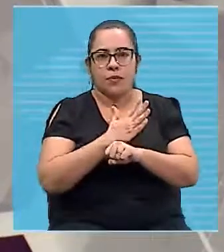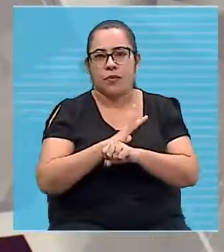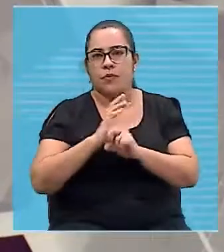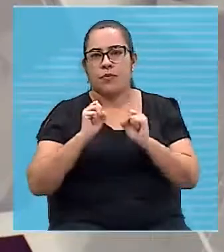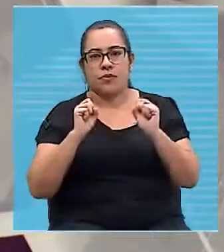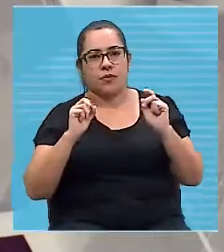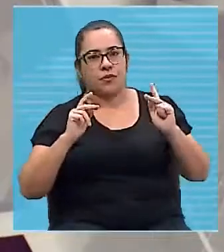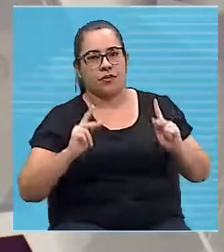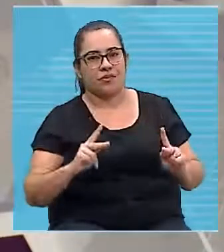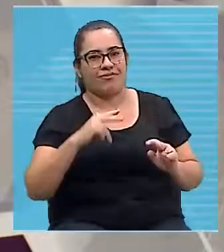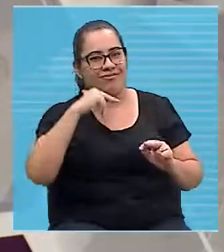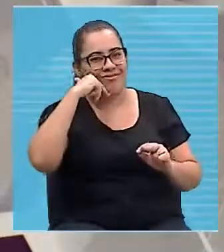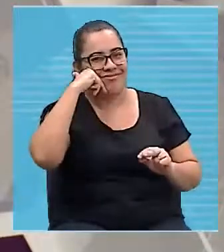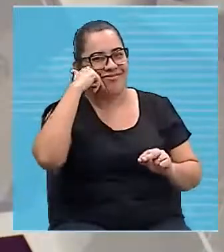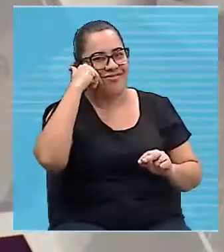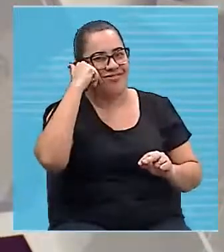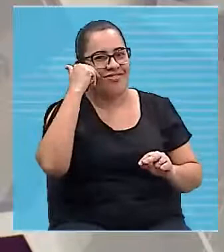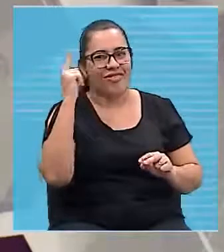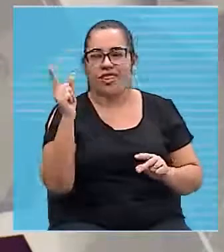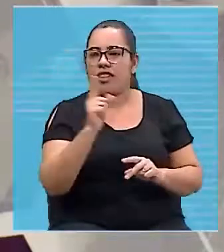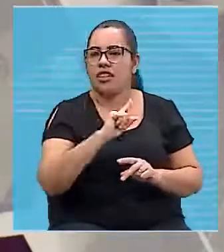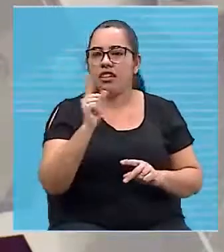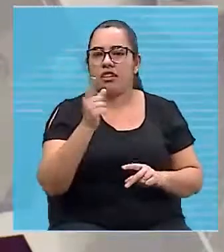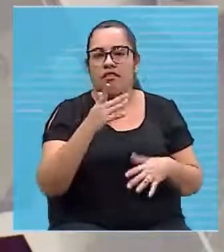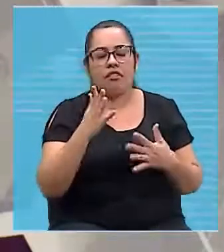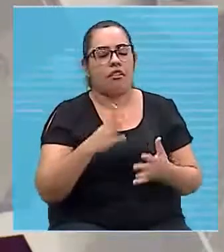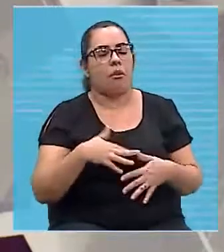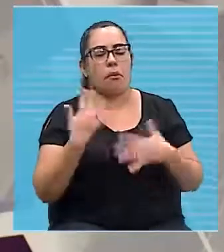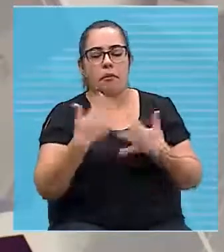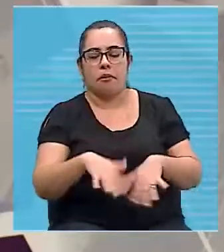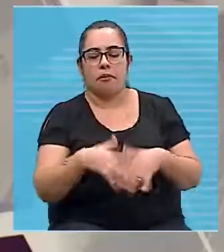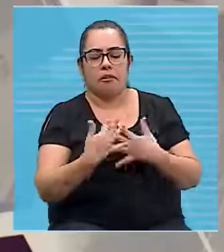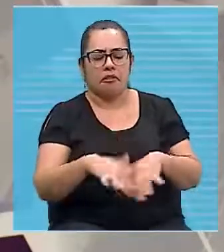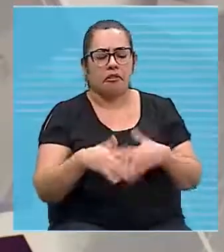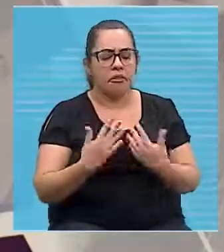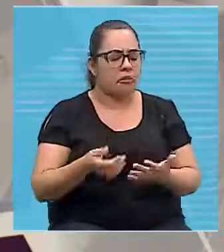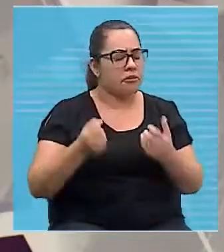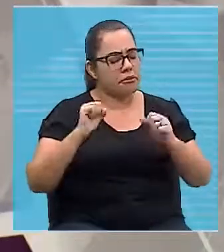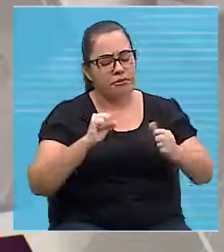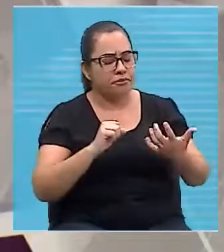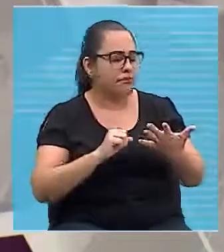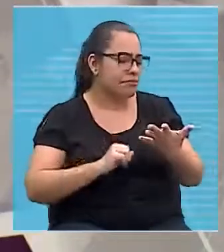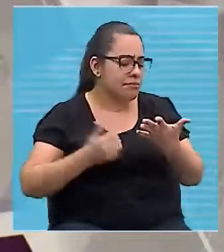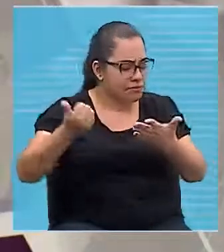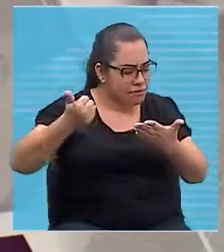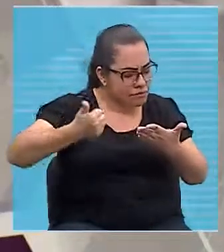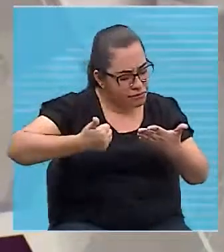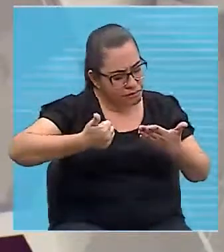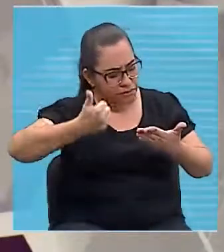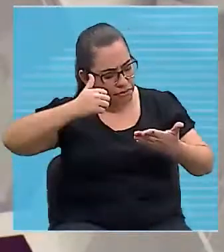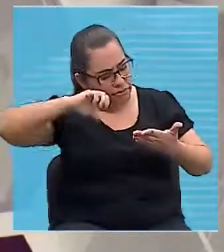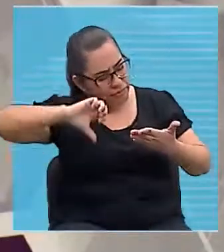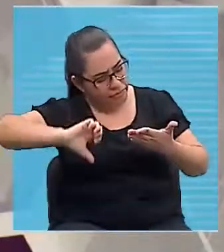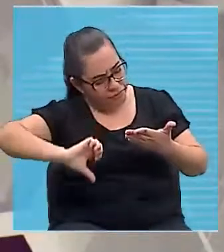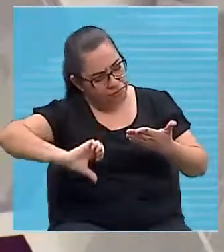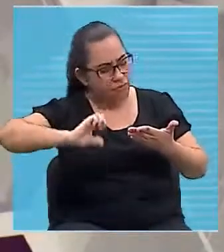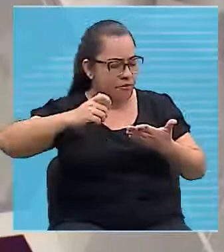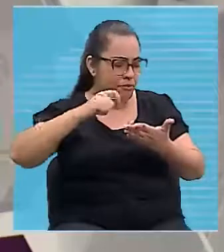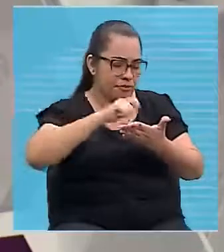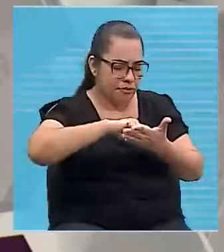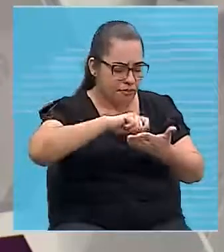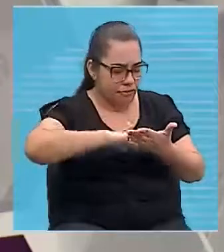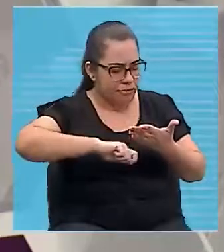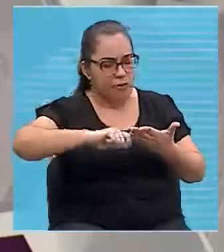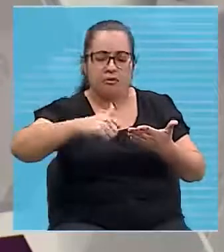E não tem vergonha não, na hora da prova, de ficar assim, de ficar assim, tem vergonha não. O